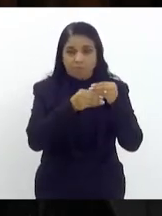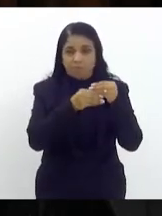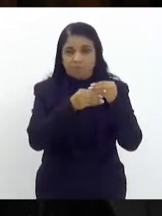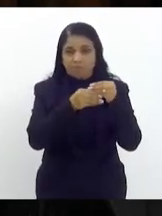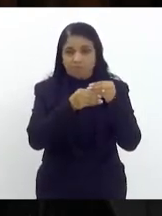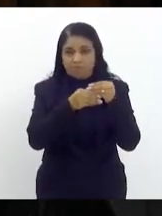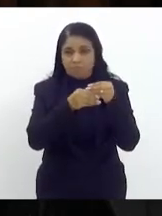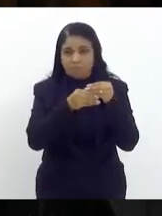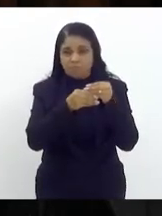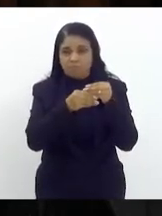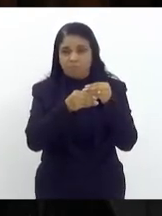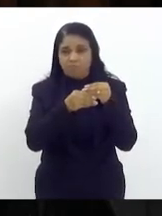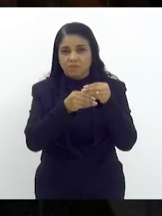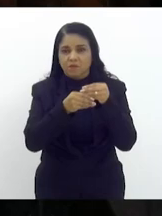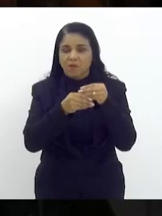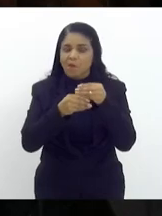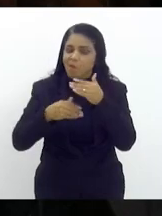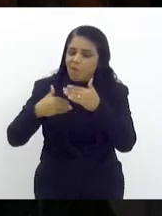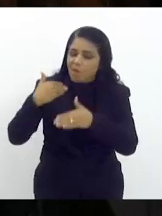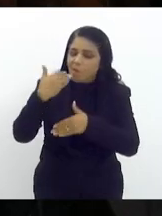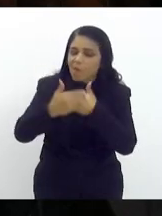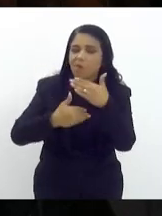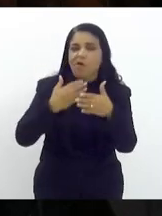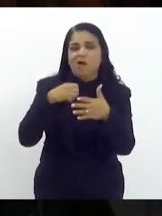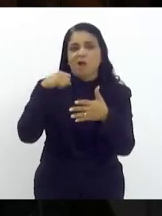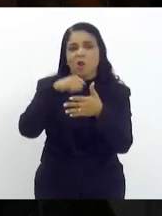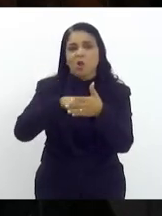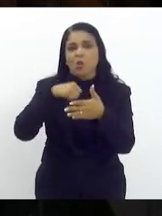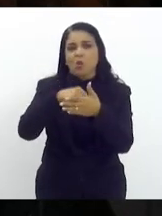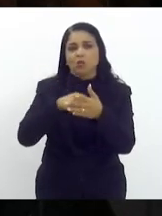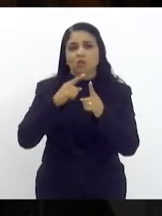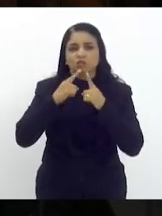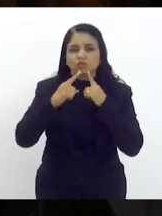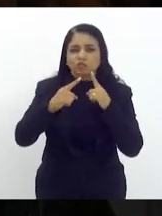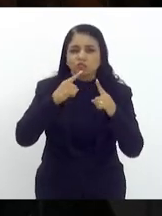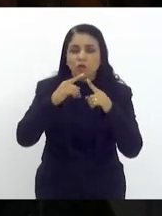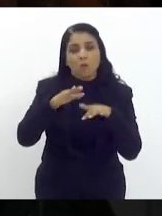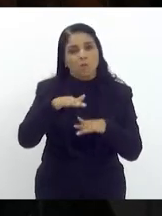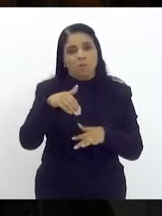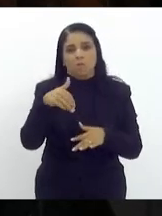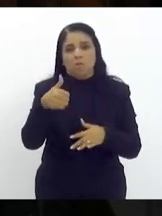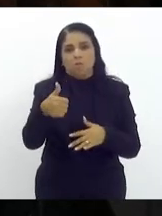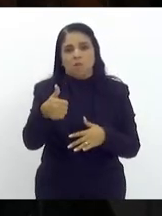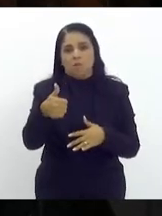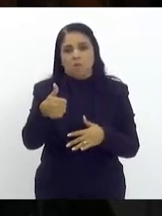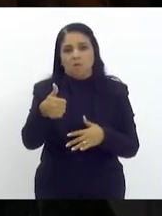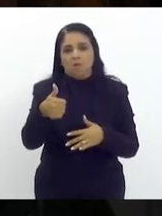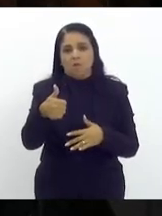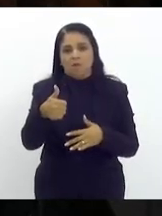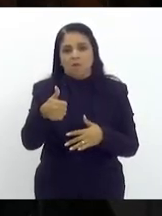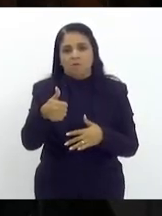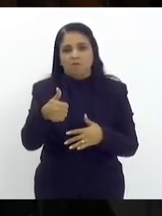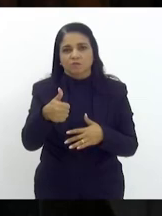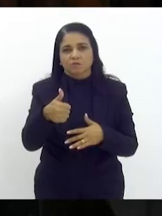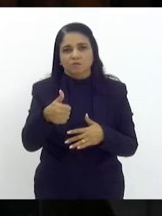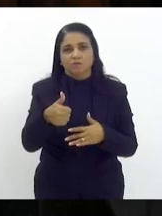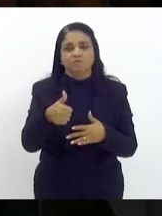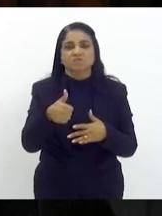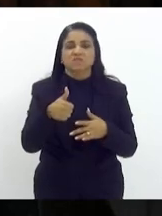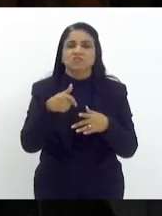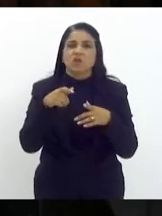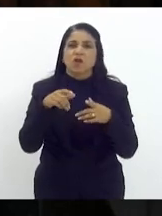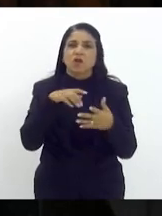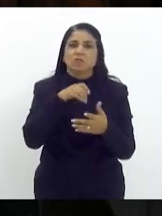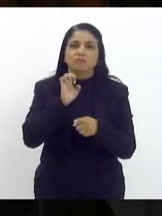é um processo de luta que o diálogo é o melhor caminho o magistério já está em greve já que tem quase